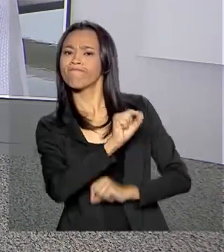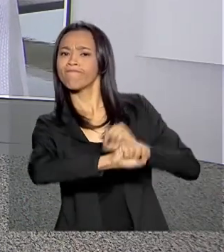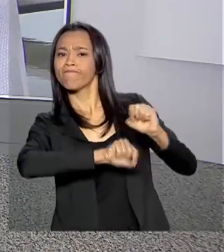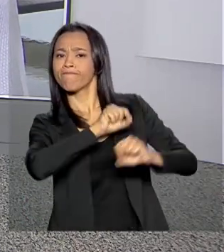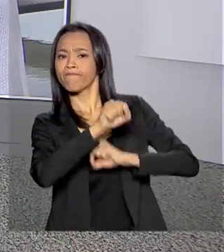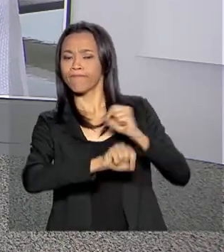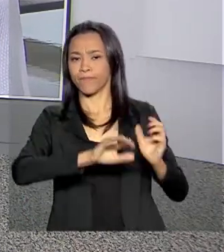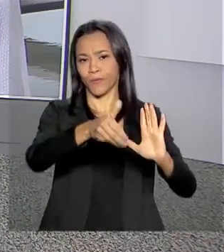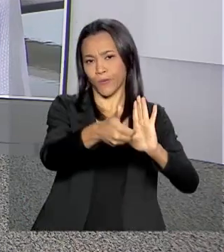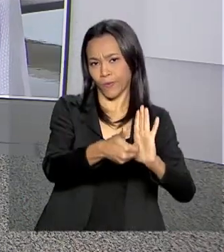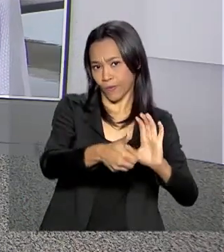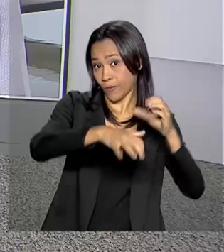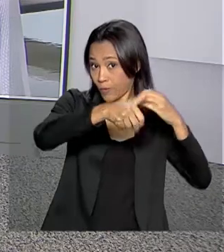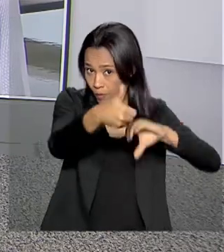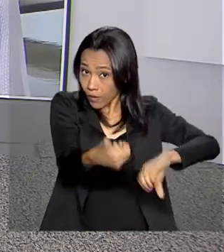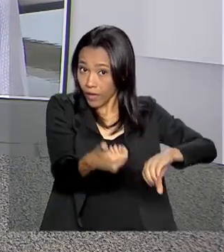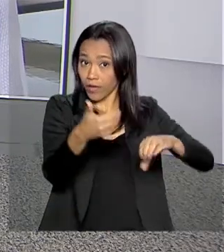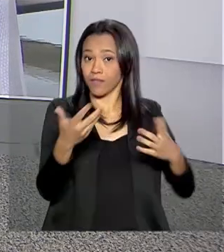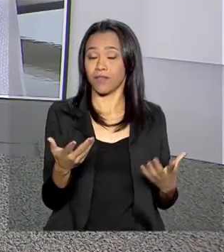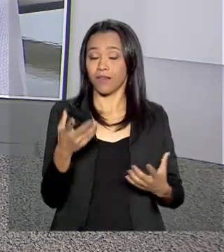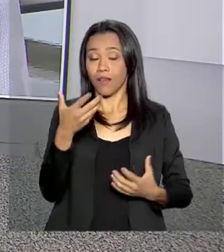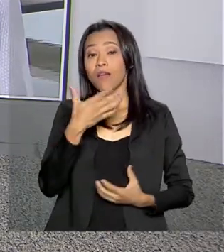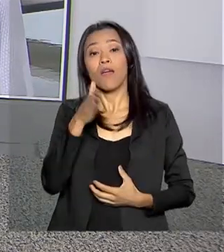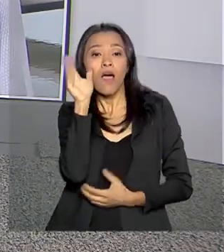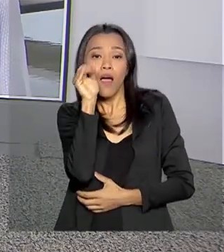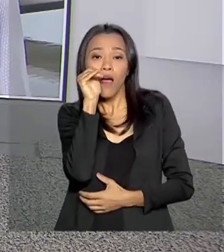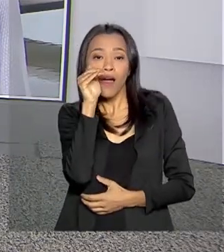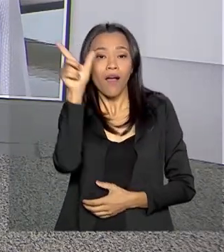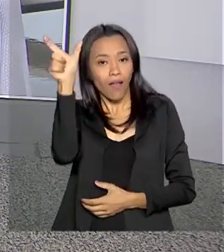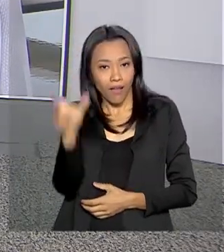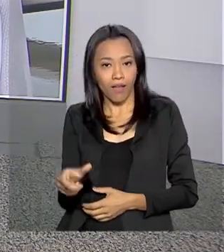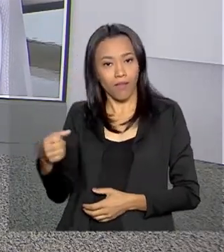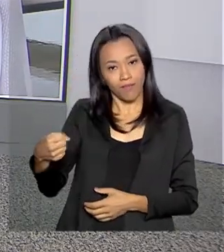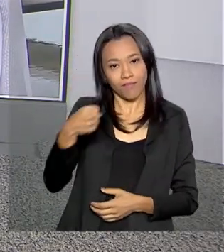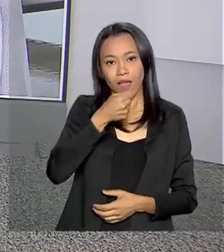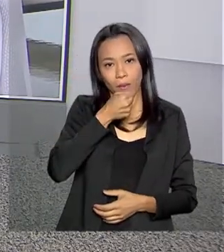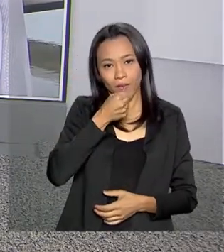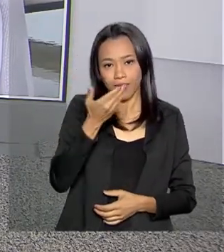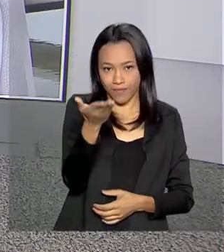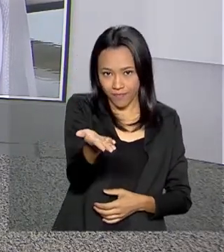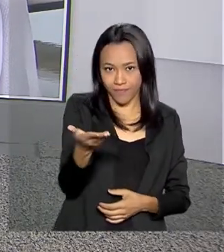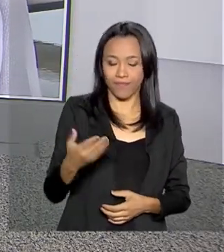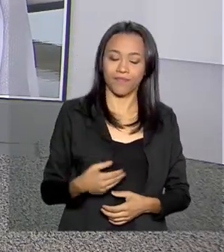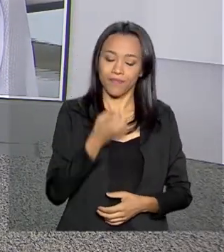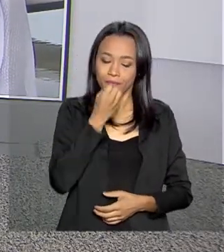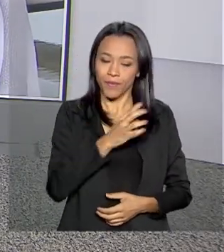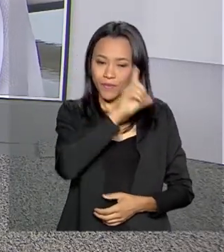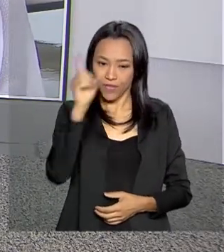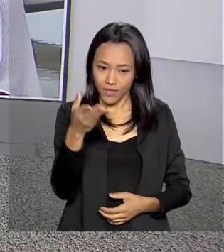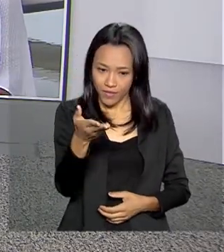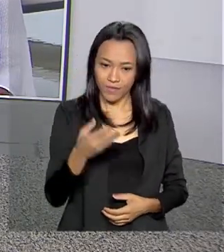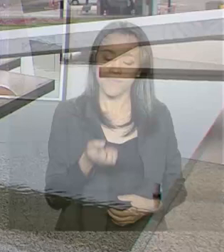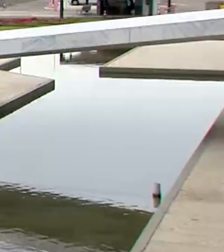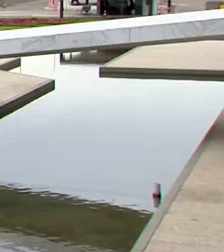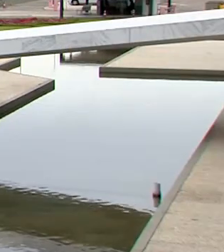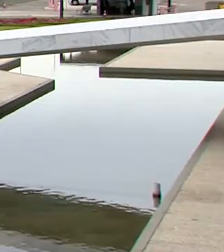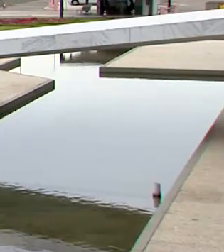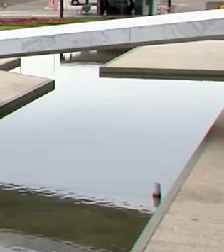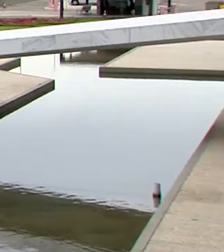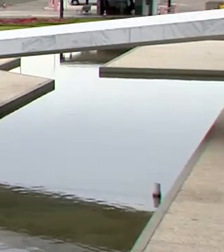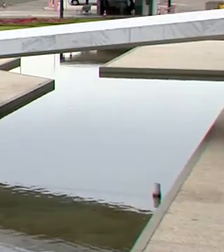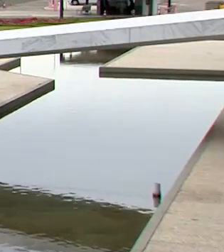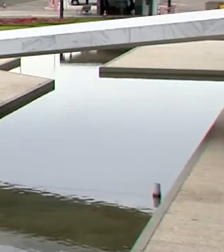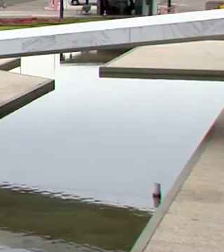Nacional no dia de hoje. Quem acompanha tudo por lá é a nossa Selma Dias. Olá, Selma, bom dia para você. Oi, Carla. Bom dia a você e a todos. Olha, o